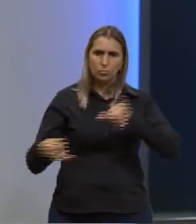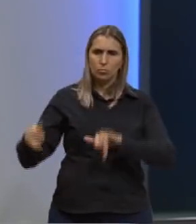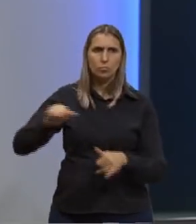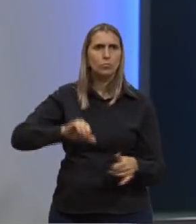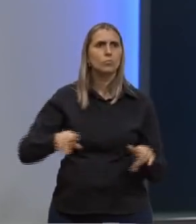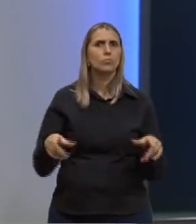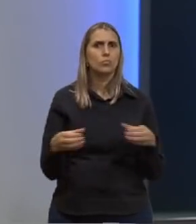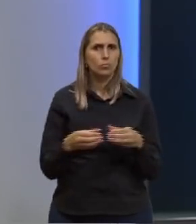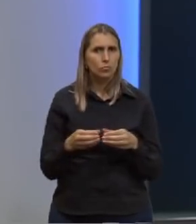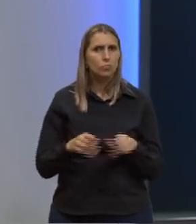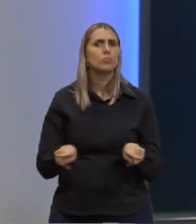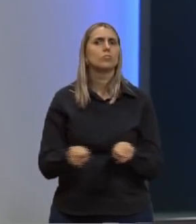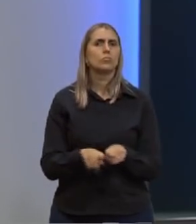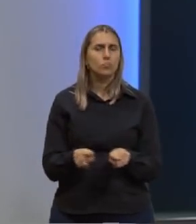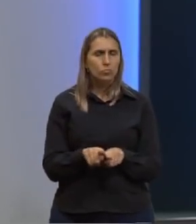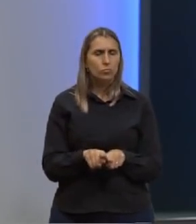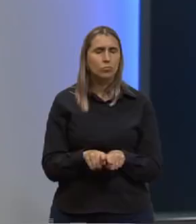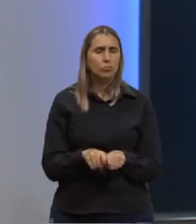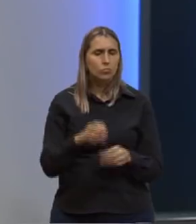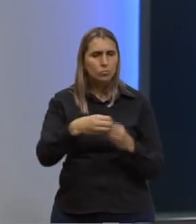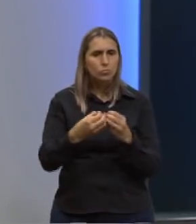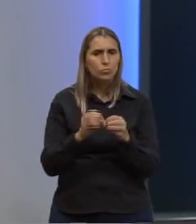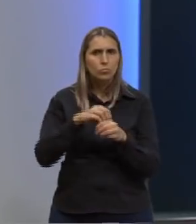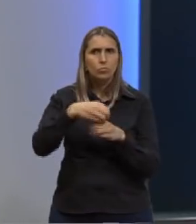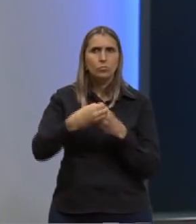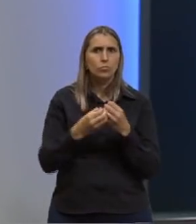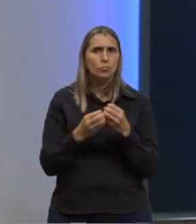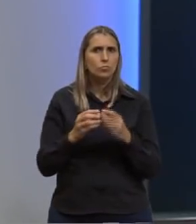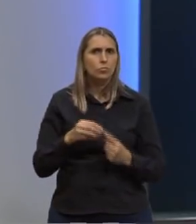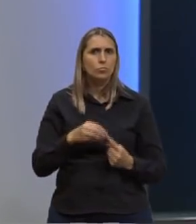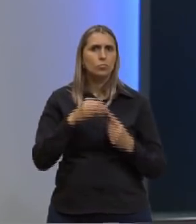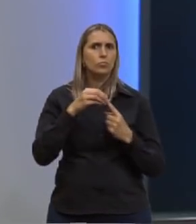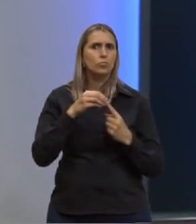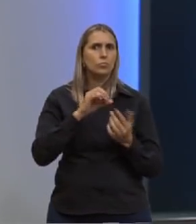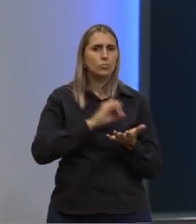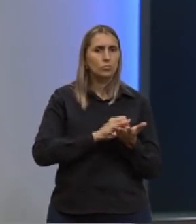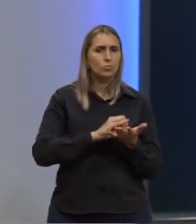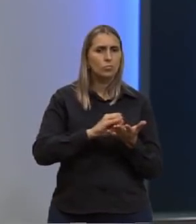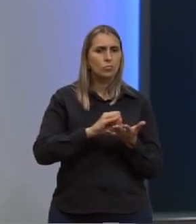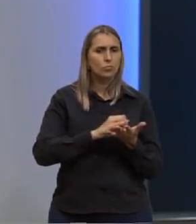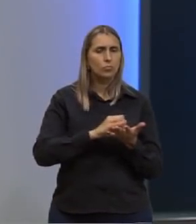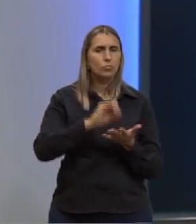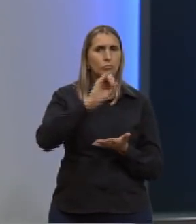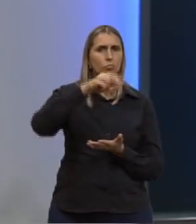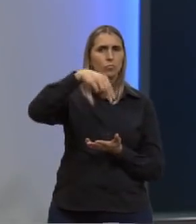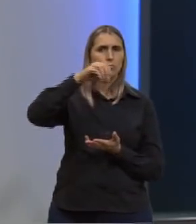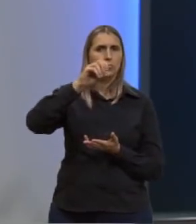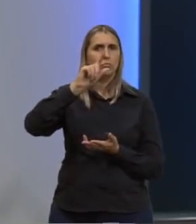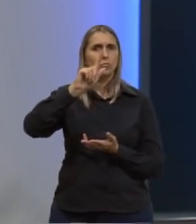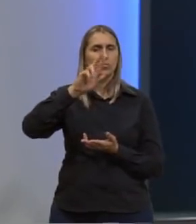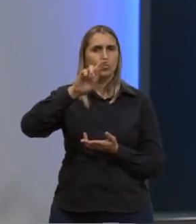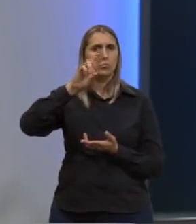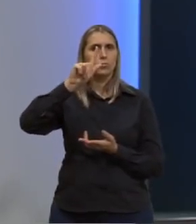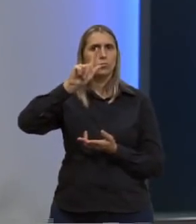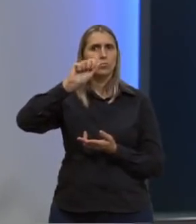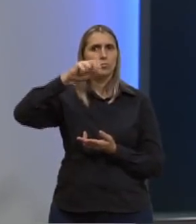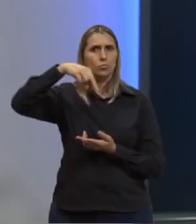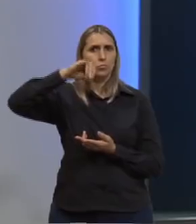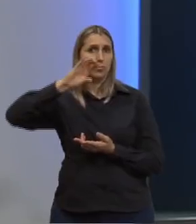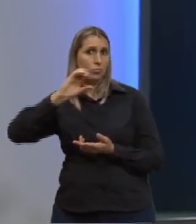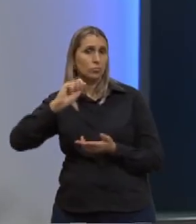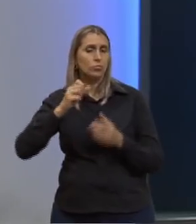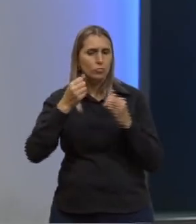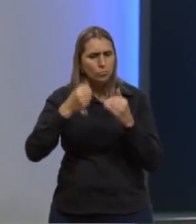E ela era composta, então, de moléculas principalmente inorgânicas. E eles vão estar querendo explicar como que